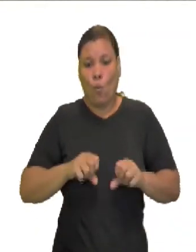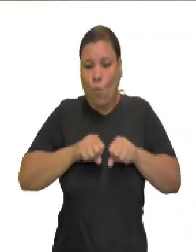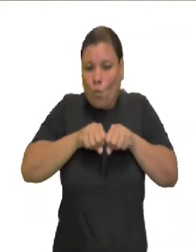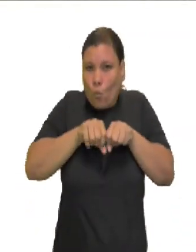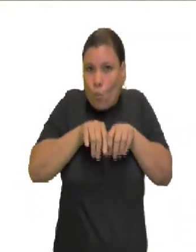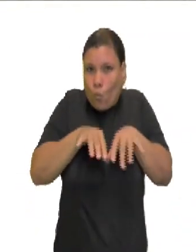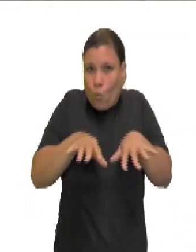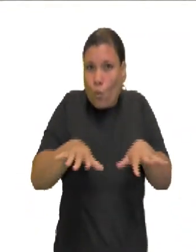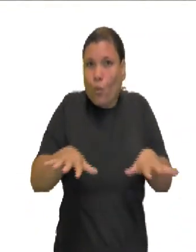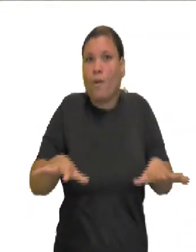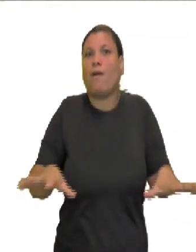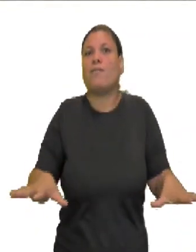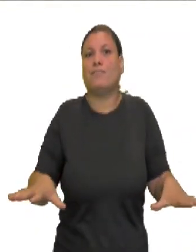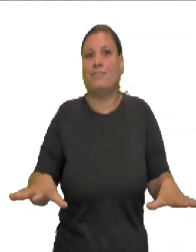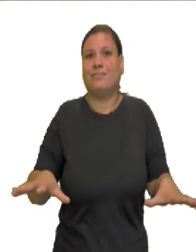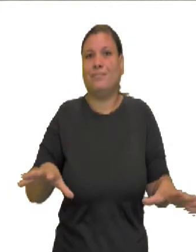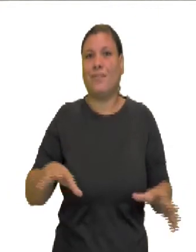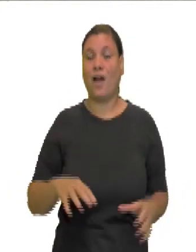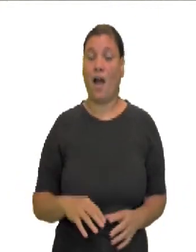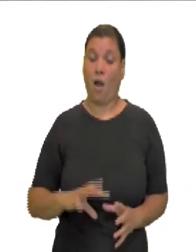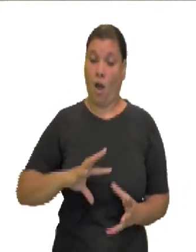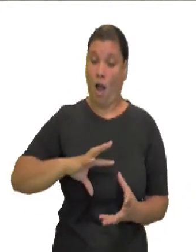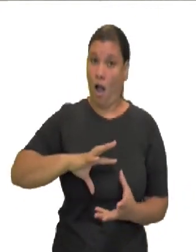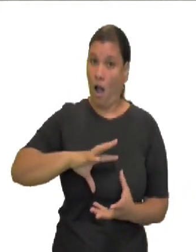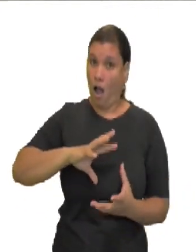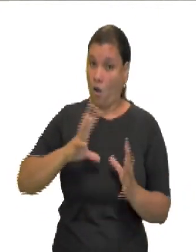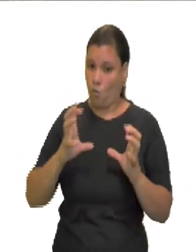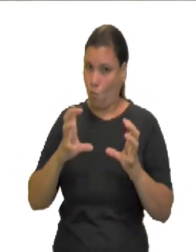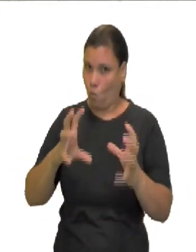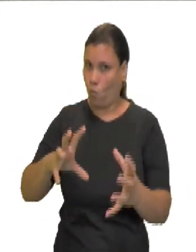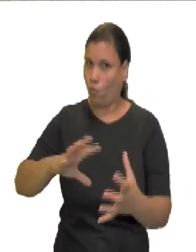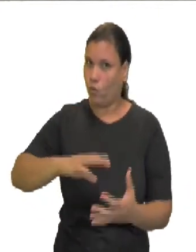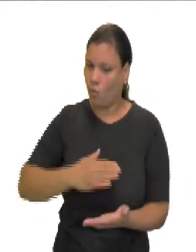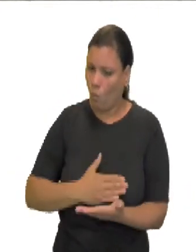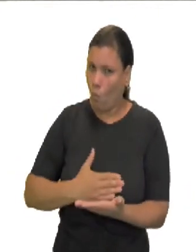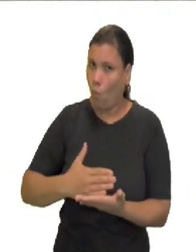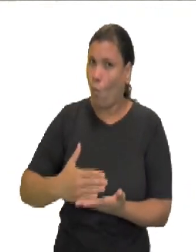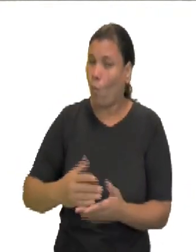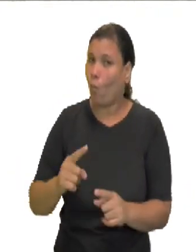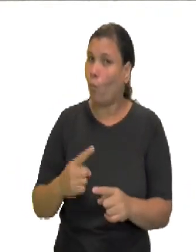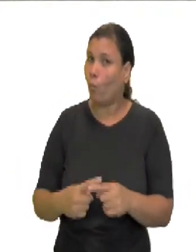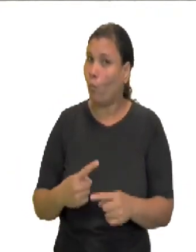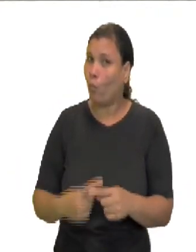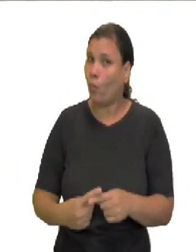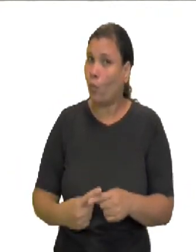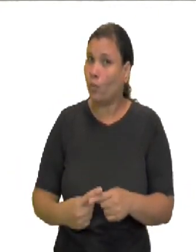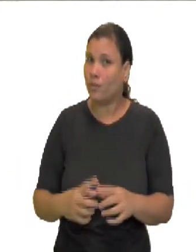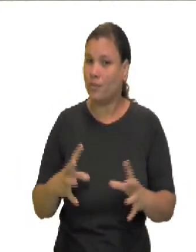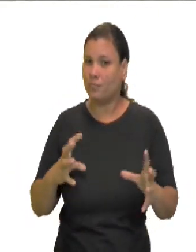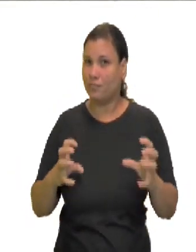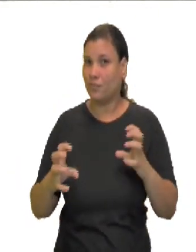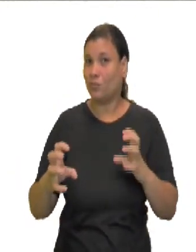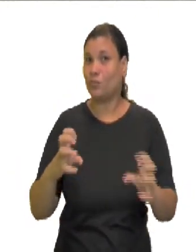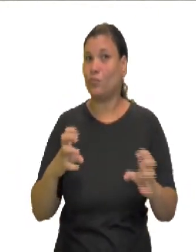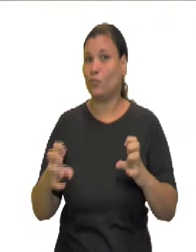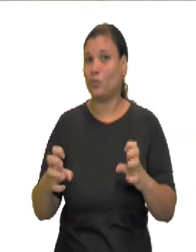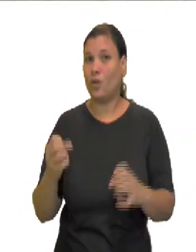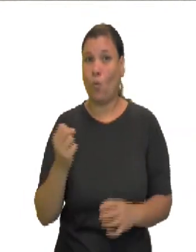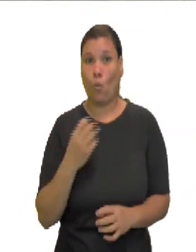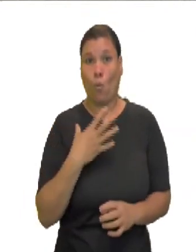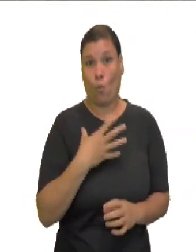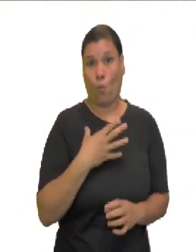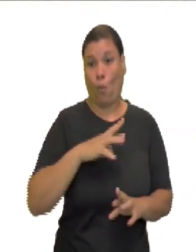conflito entre ideias socialmente aceitas é tudo o que diferencia e se torna